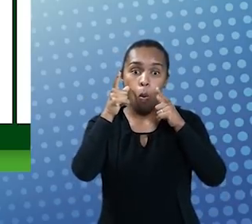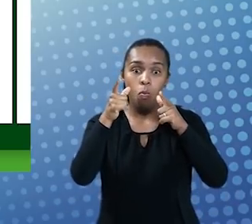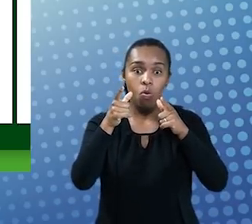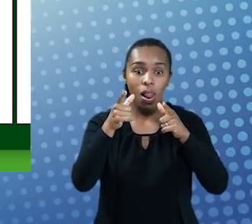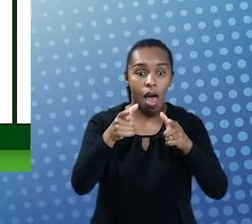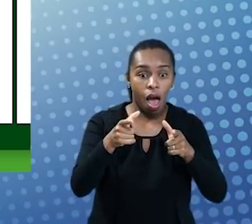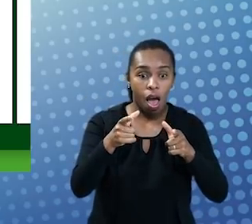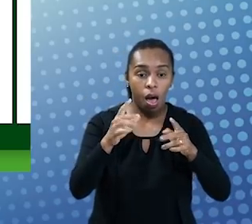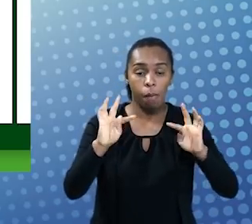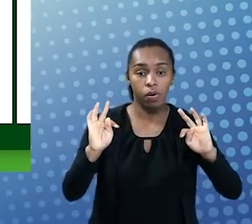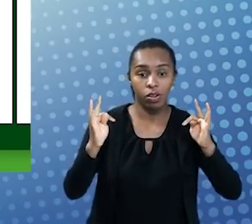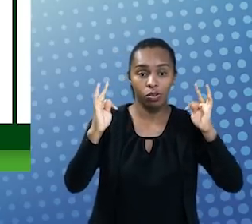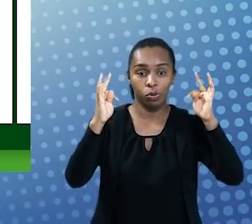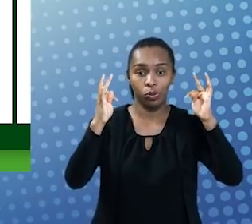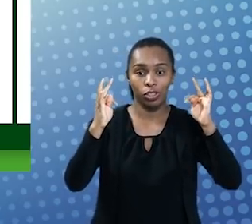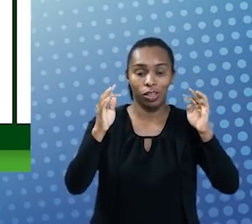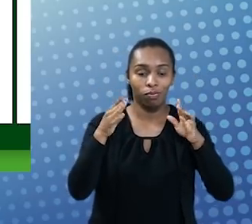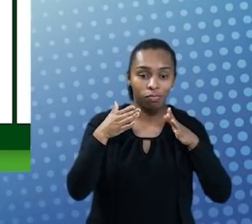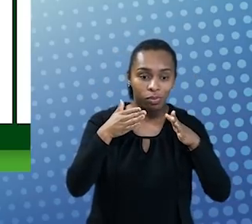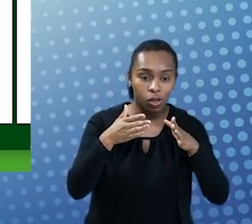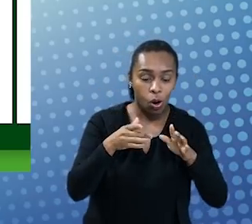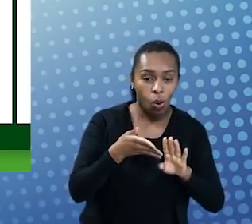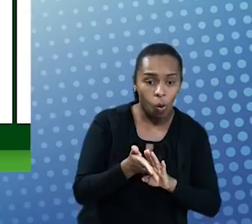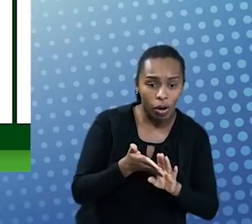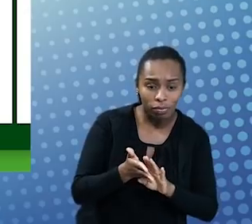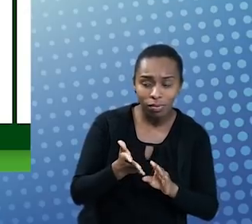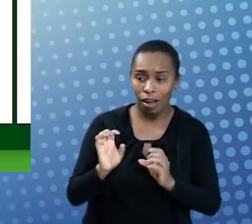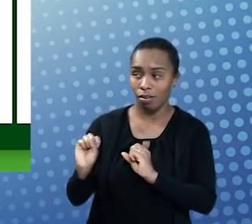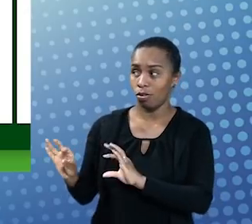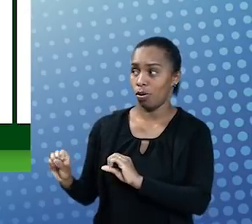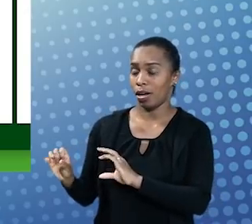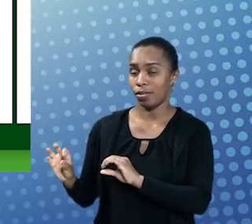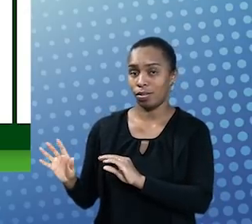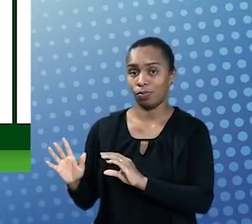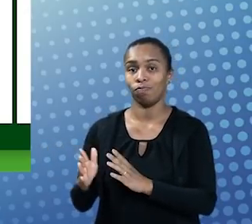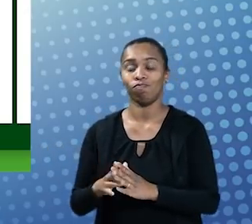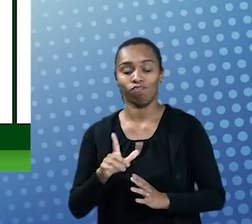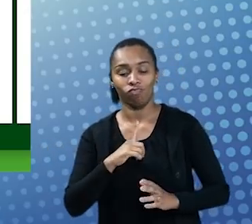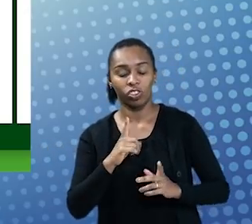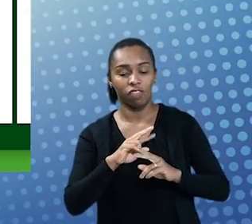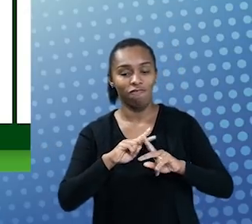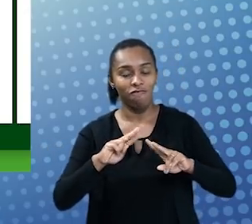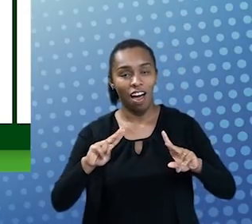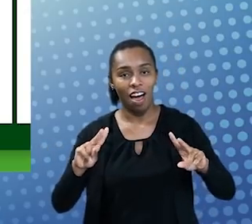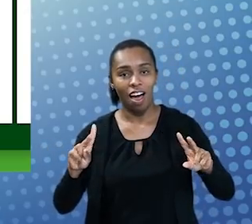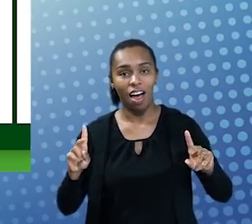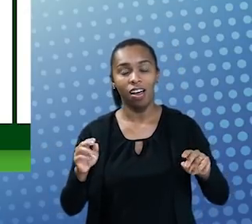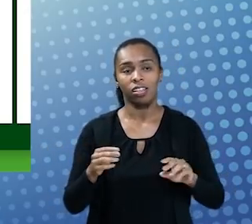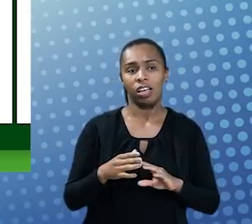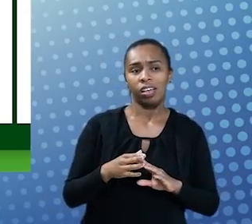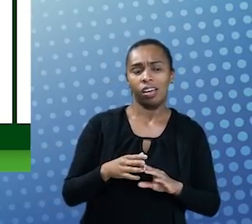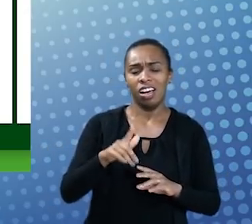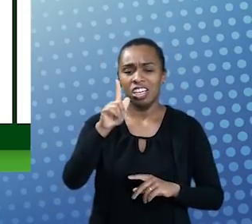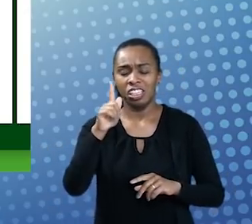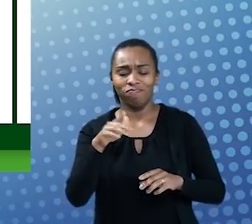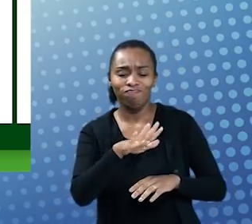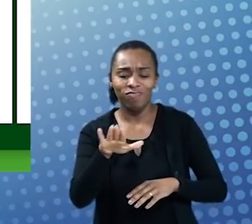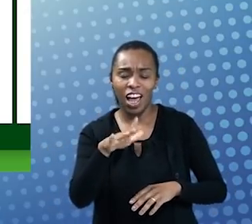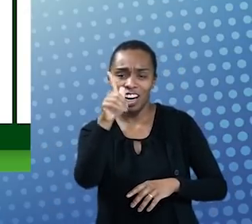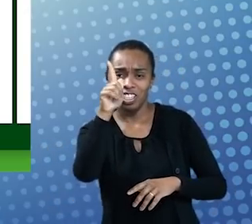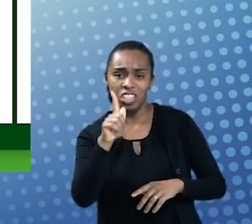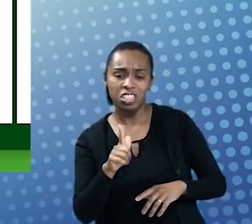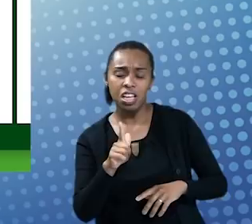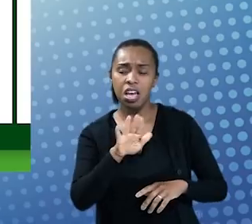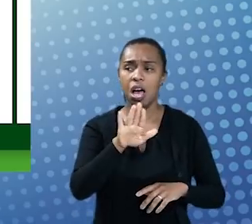para tecnologias orientadas para a educação. Muitas delas, às vezes, trabalhadas ali no mercado, soluções na área de gestão, solução